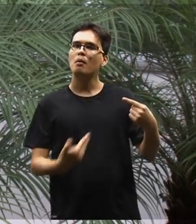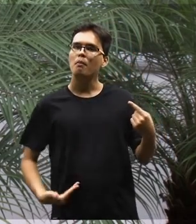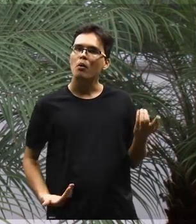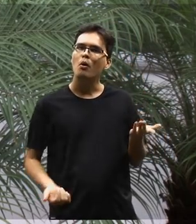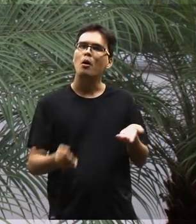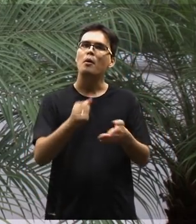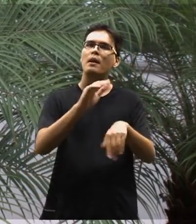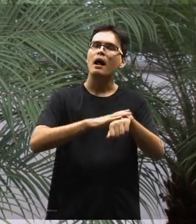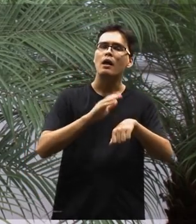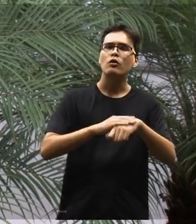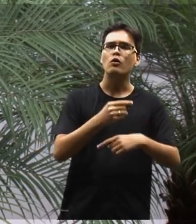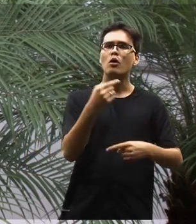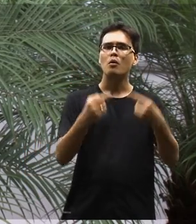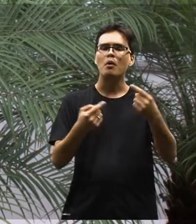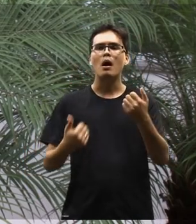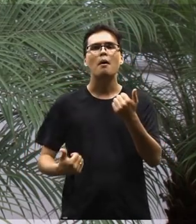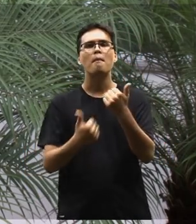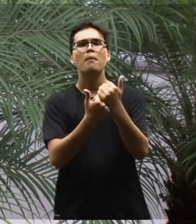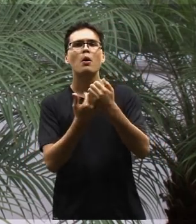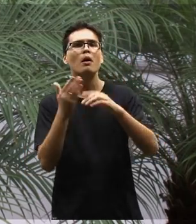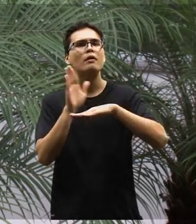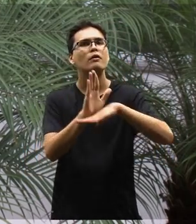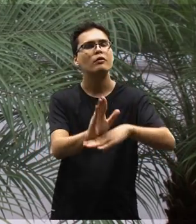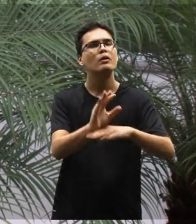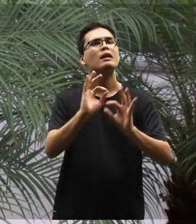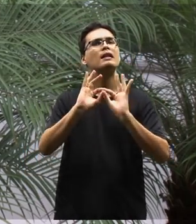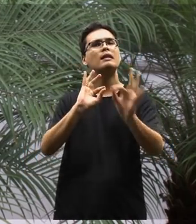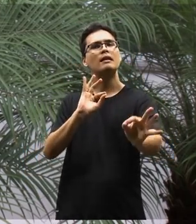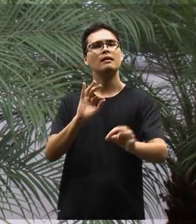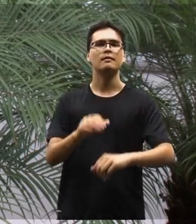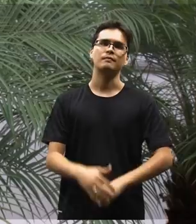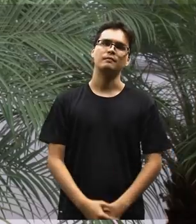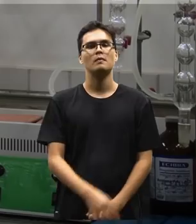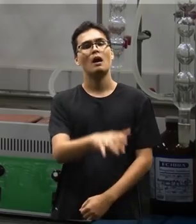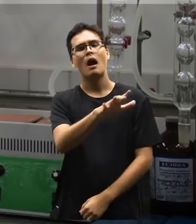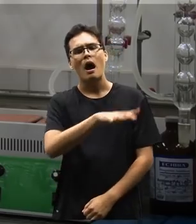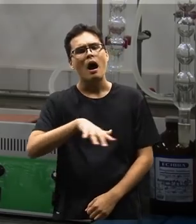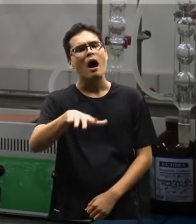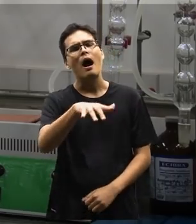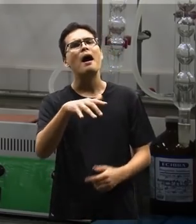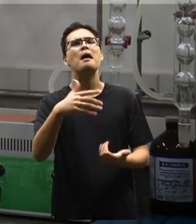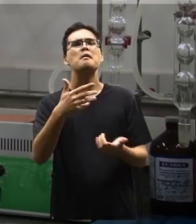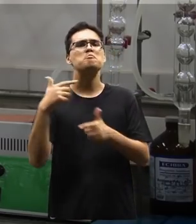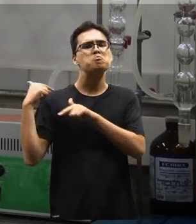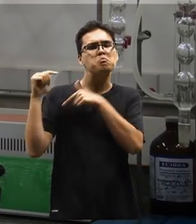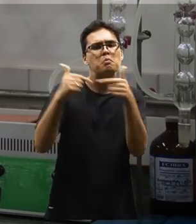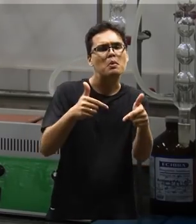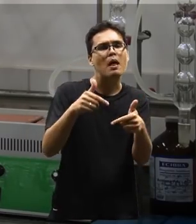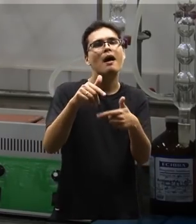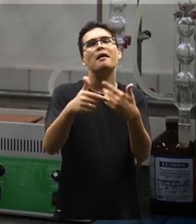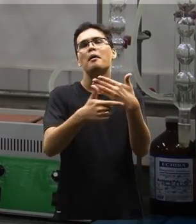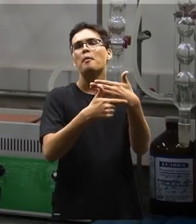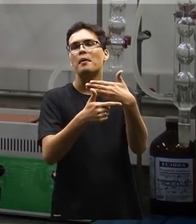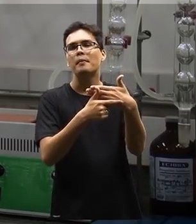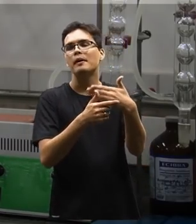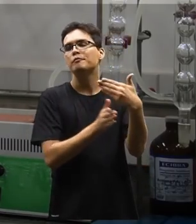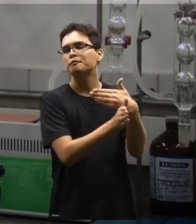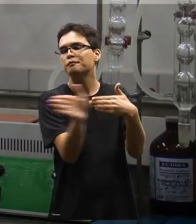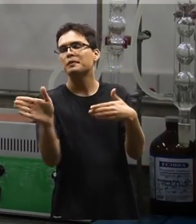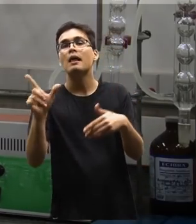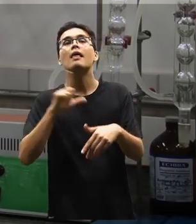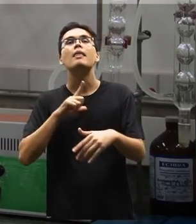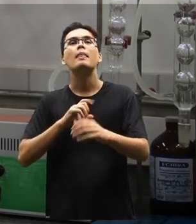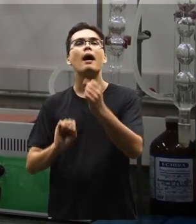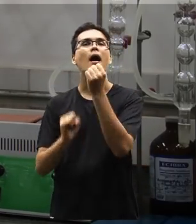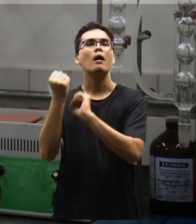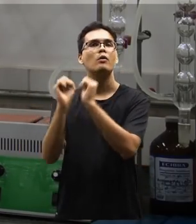públicas, ações públicas, apoio, assessoria, extensão. Fugindo um pouquinho da área mais tradicional, que é de celulose